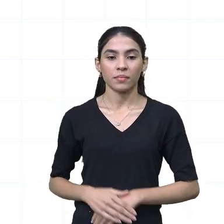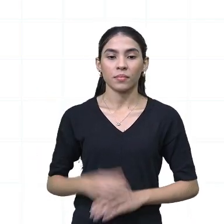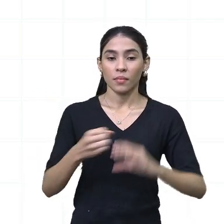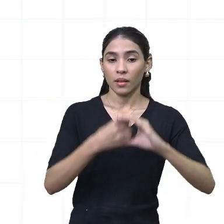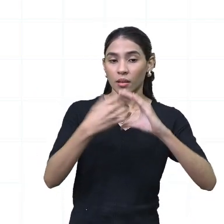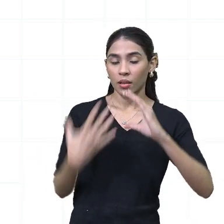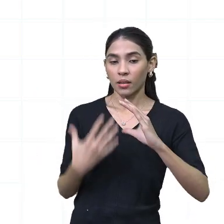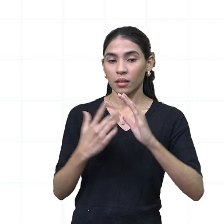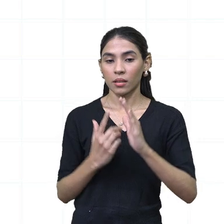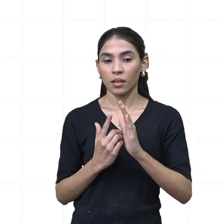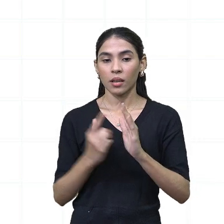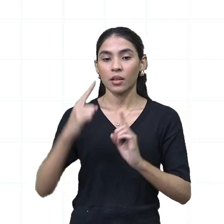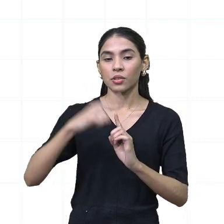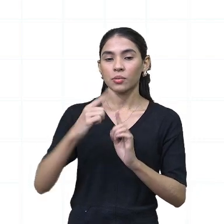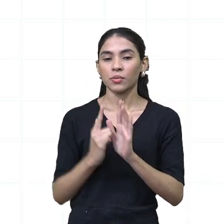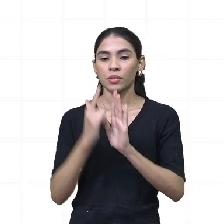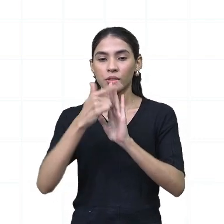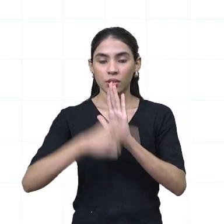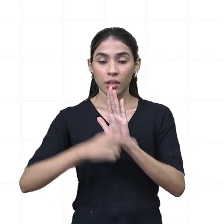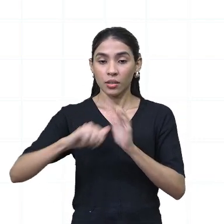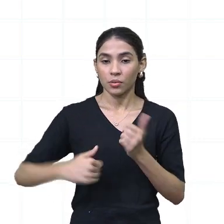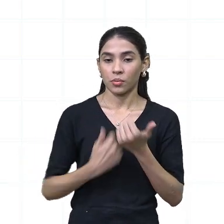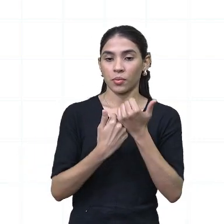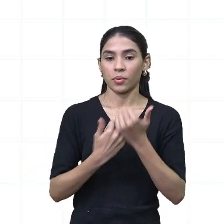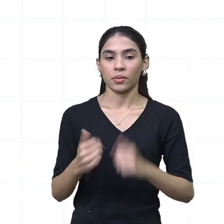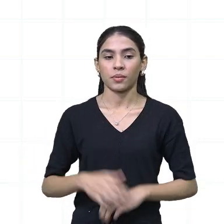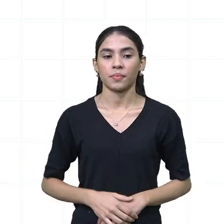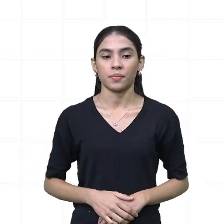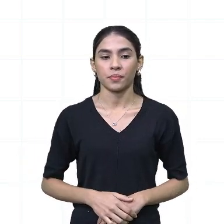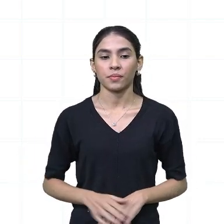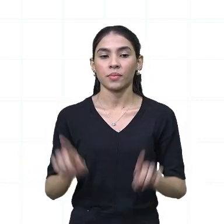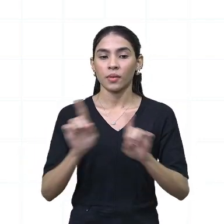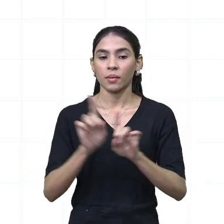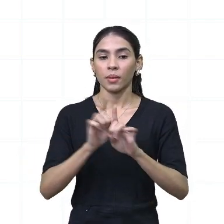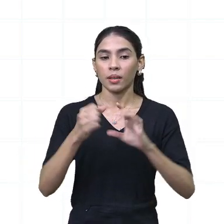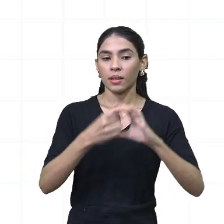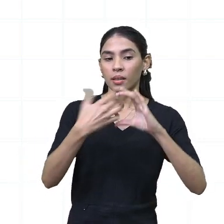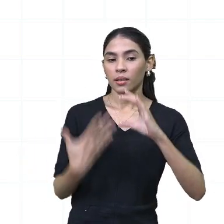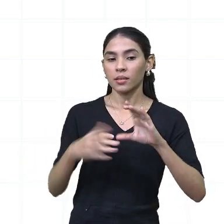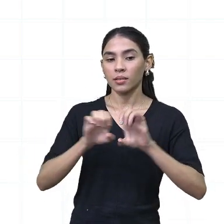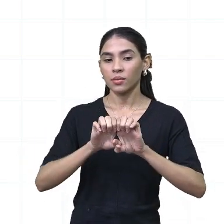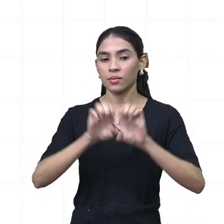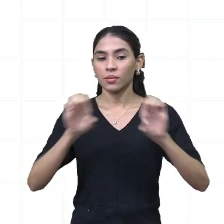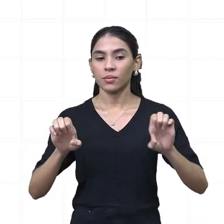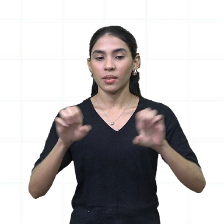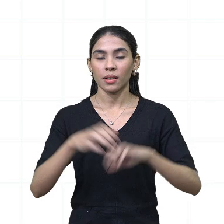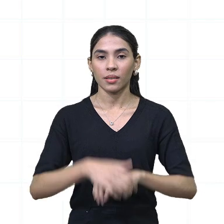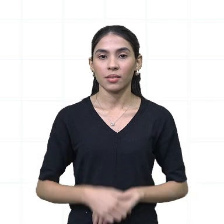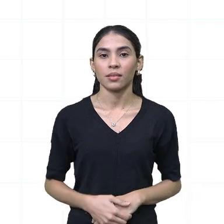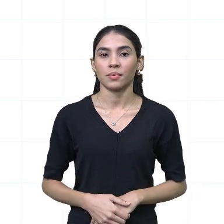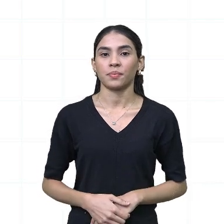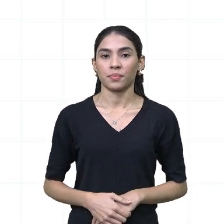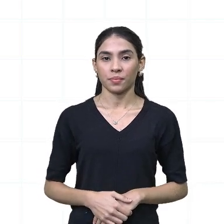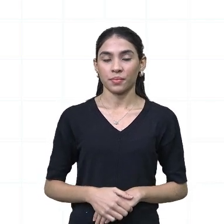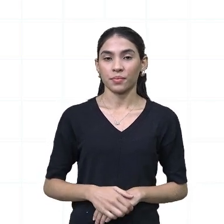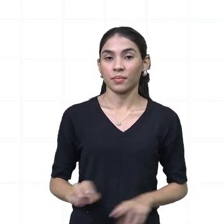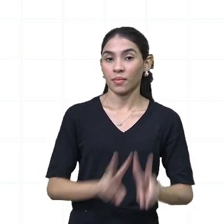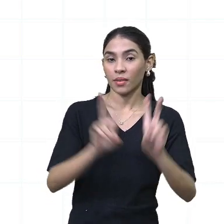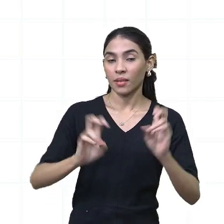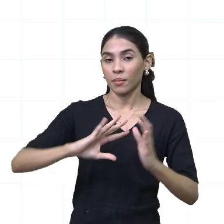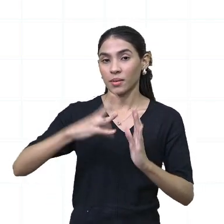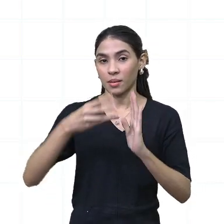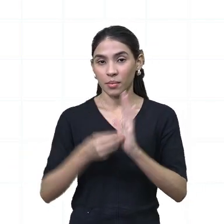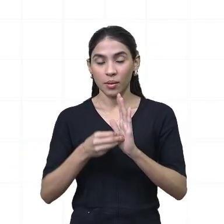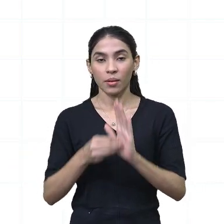Características do Gênero e Suporte, elementos estruturais, temas